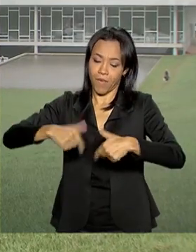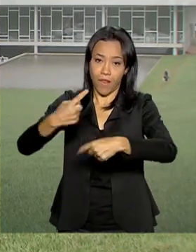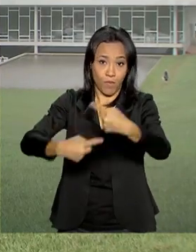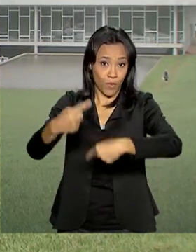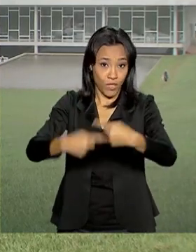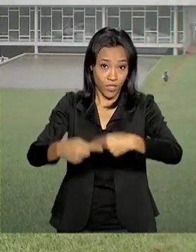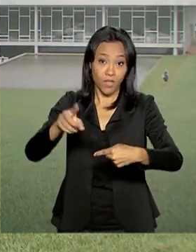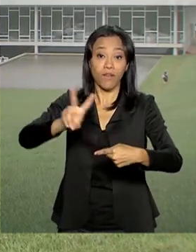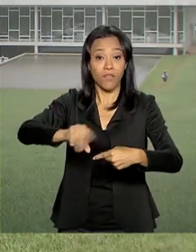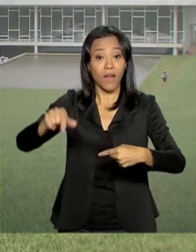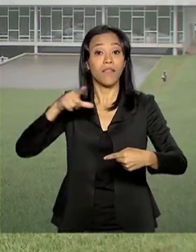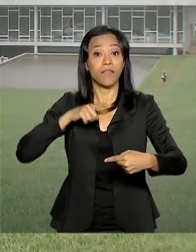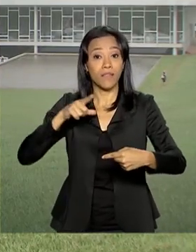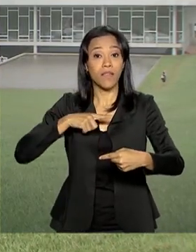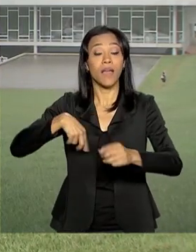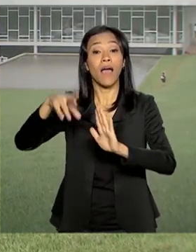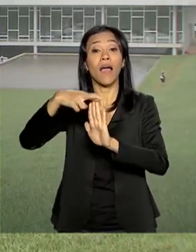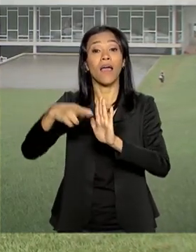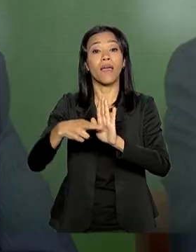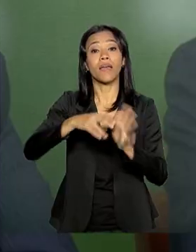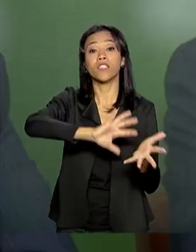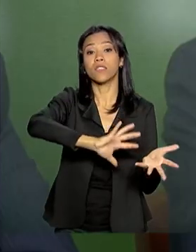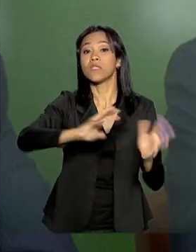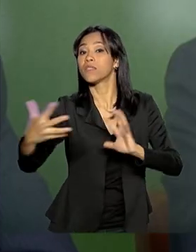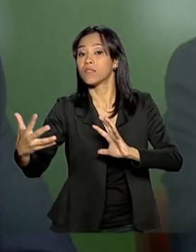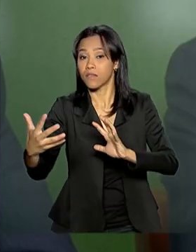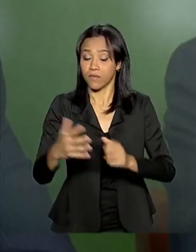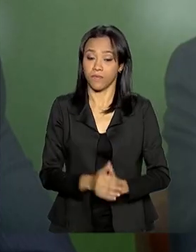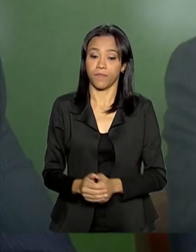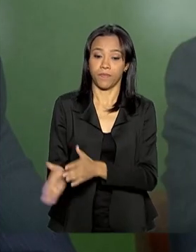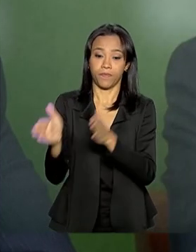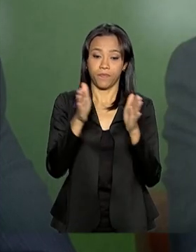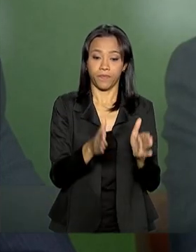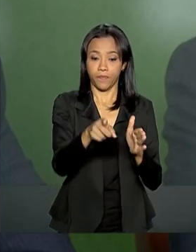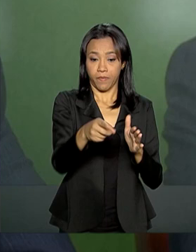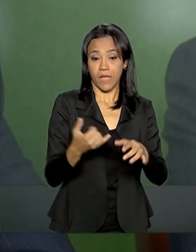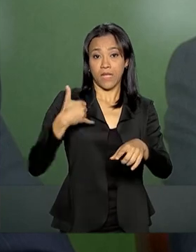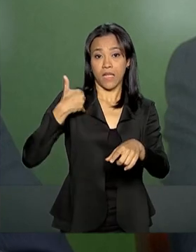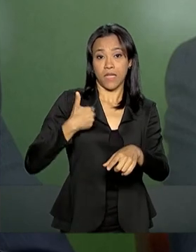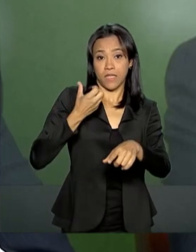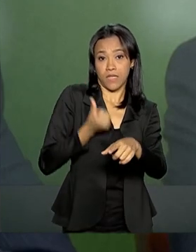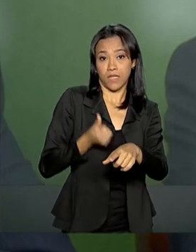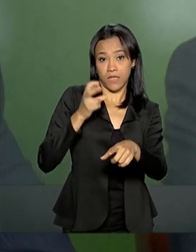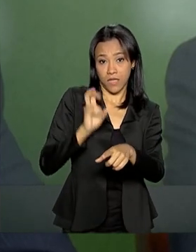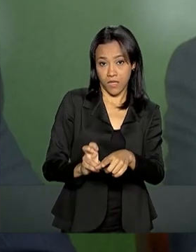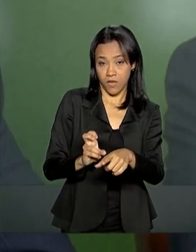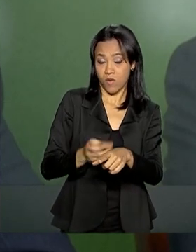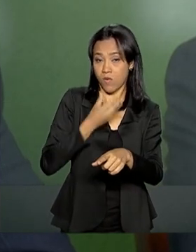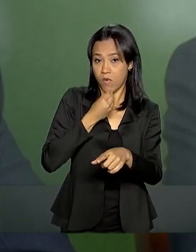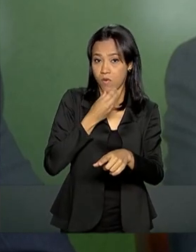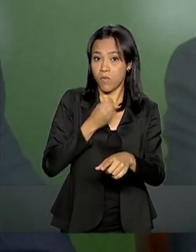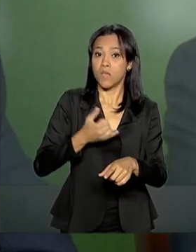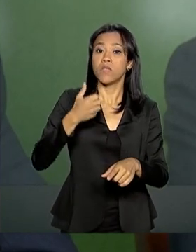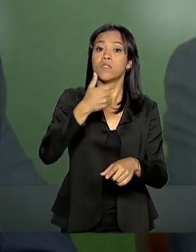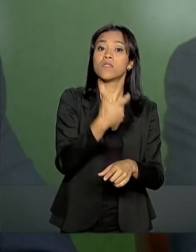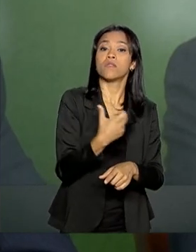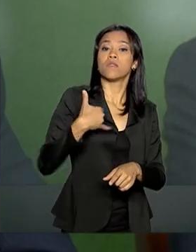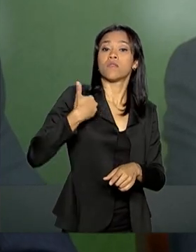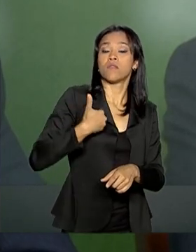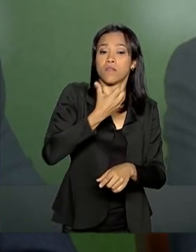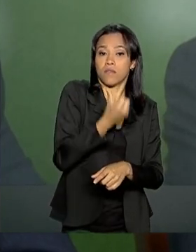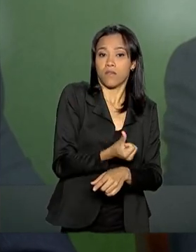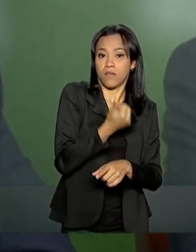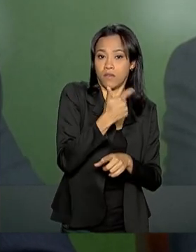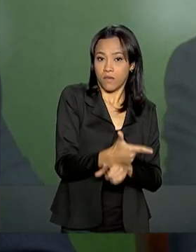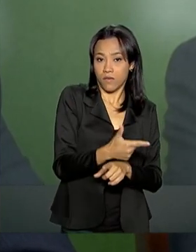de se submeter à regra de transição. 65 anos de idade para homens e 62 para mulheres, além